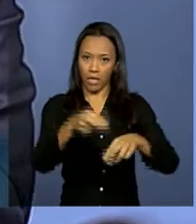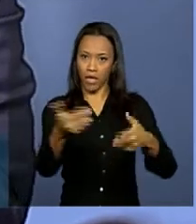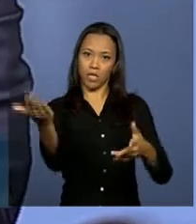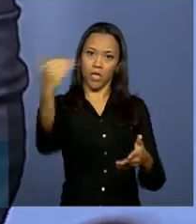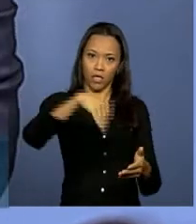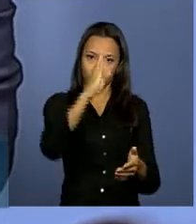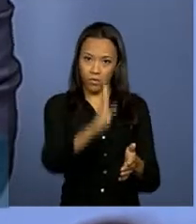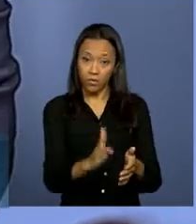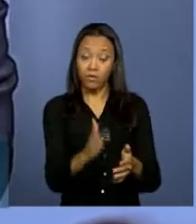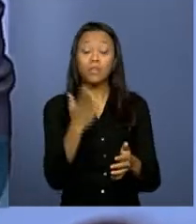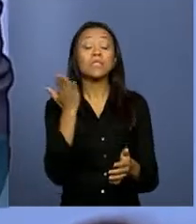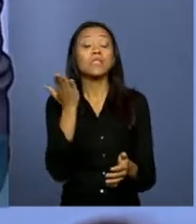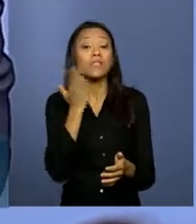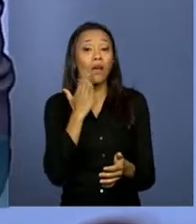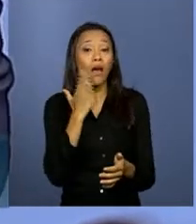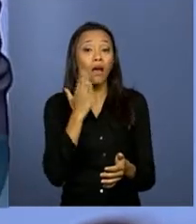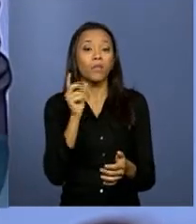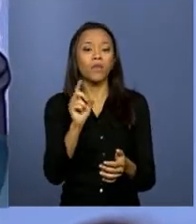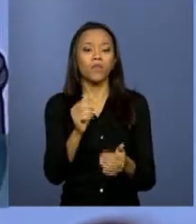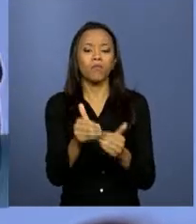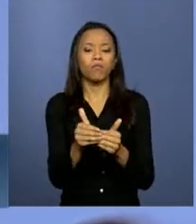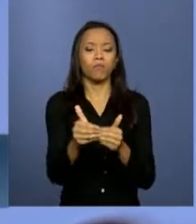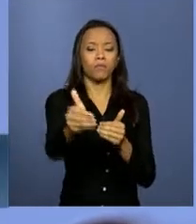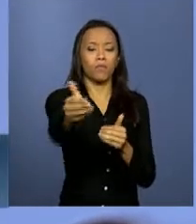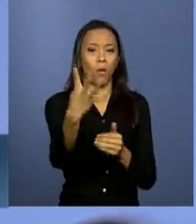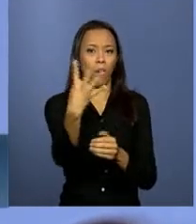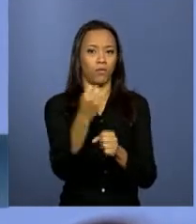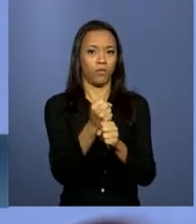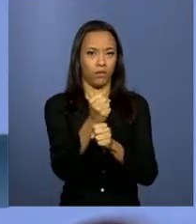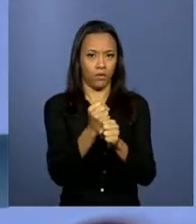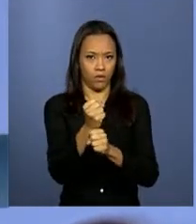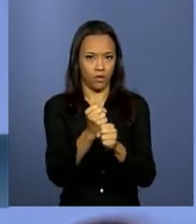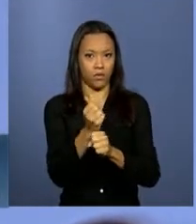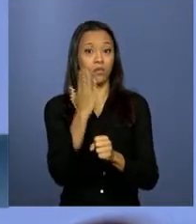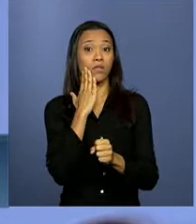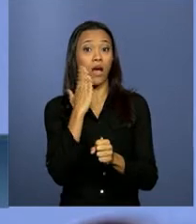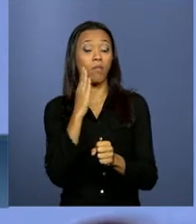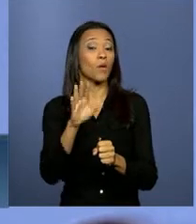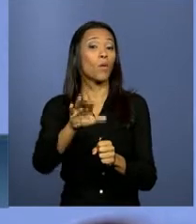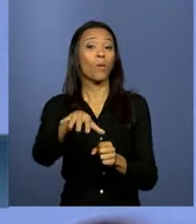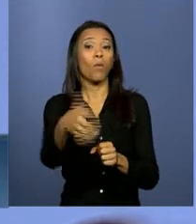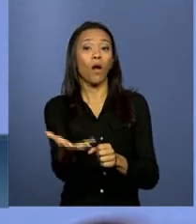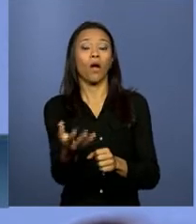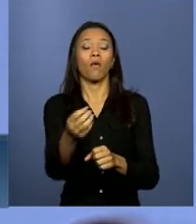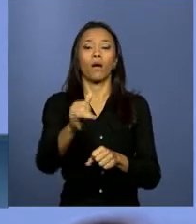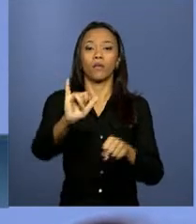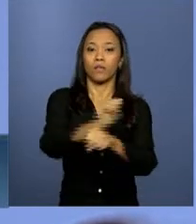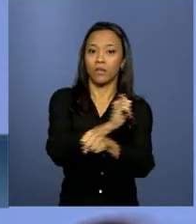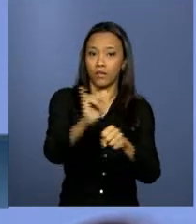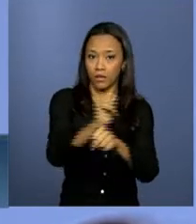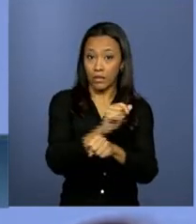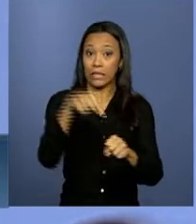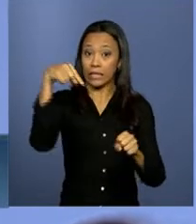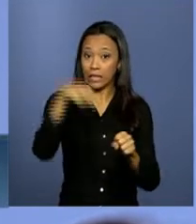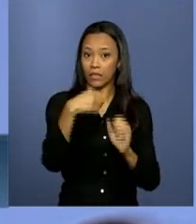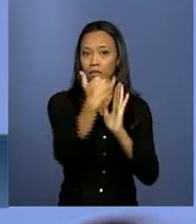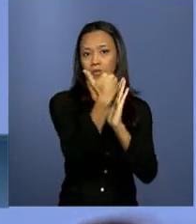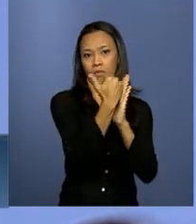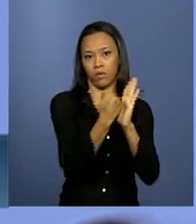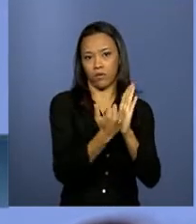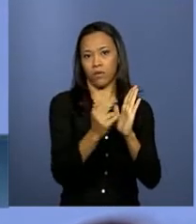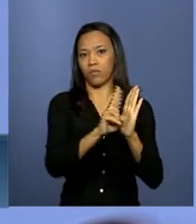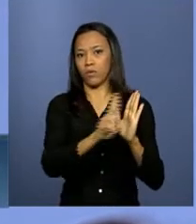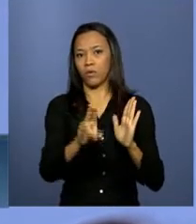o que contará nos próximos quatro anos em relação ao mecanismo do reintegra. Nós